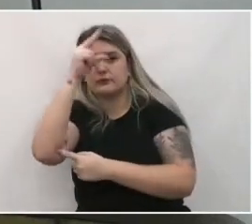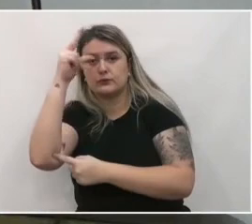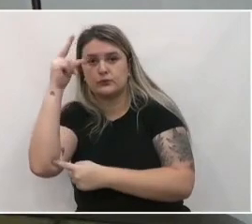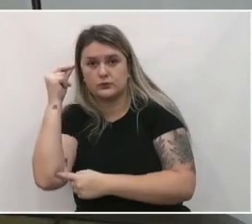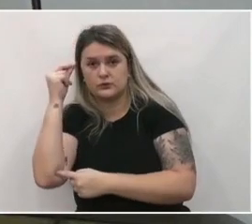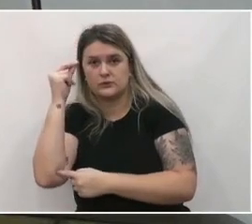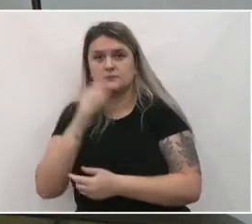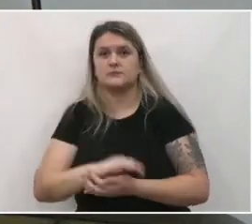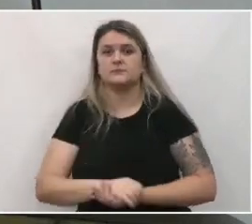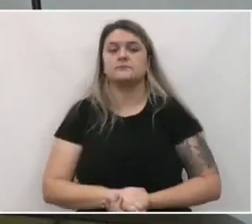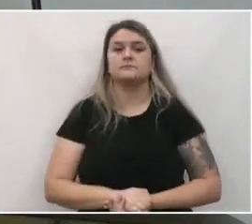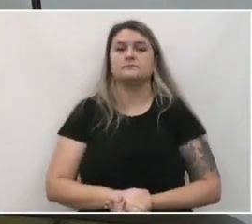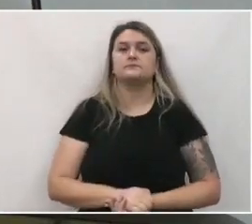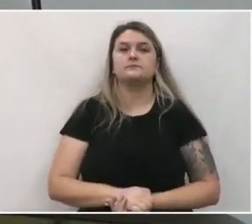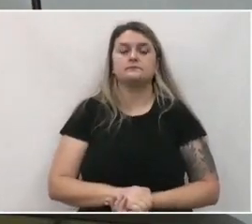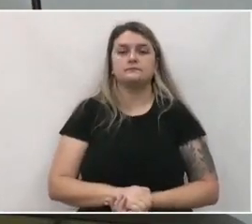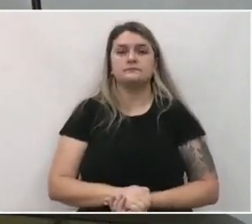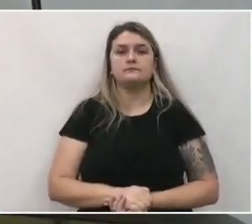prefeitura.